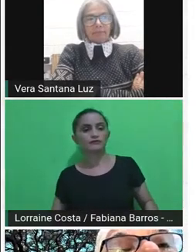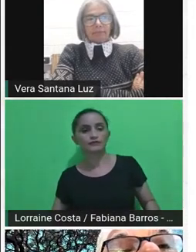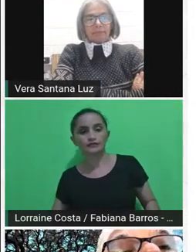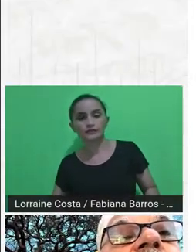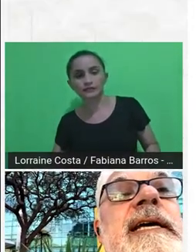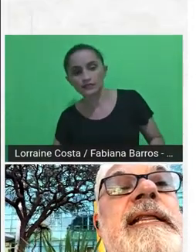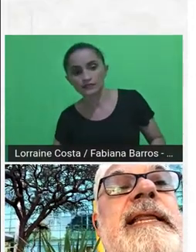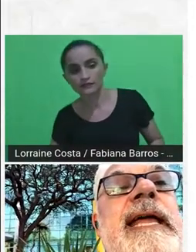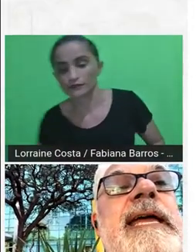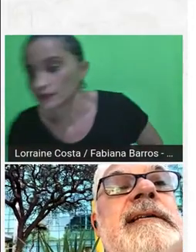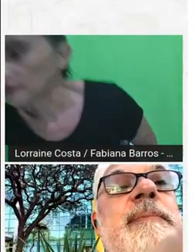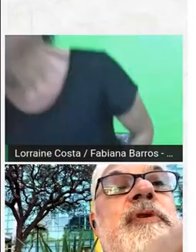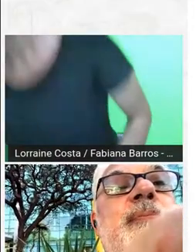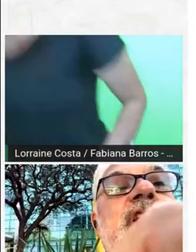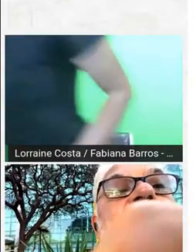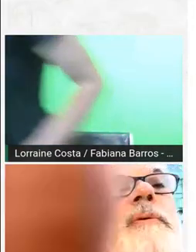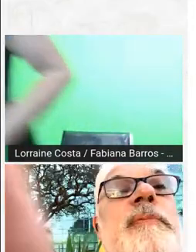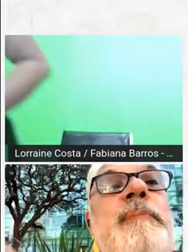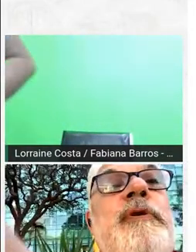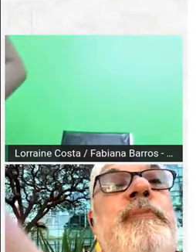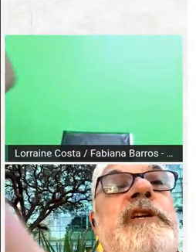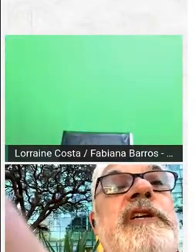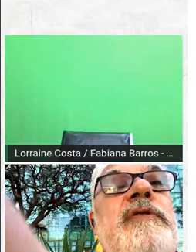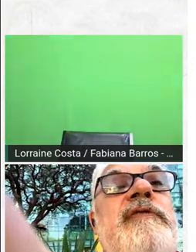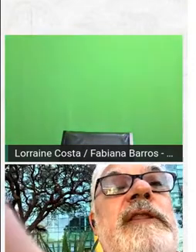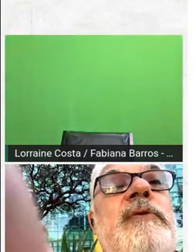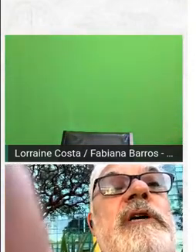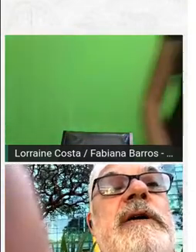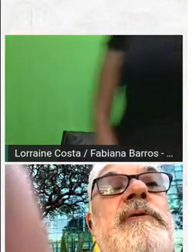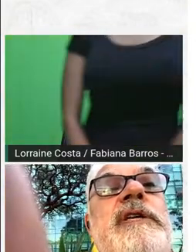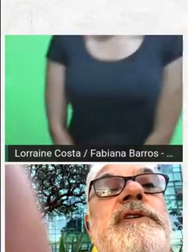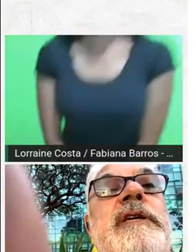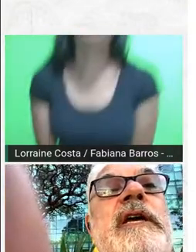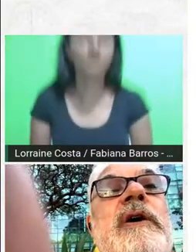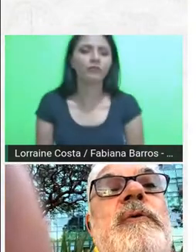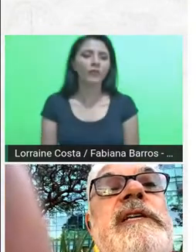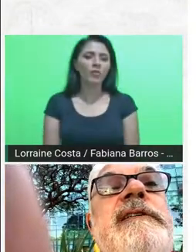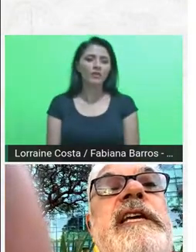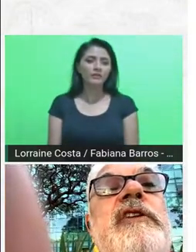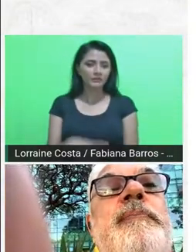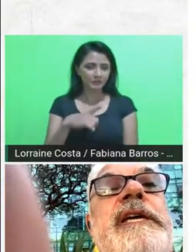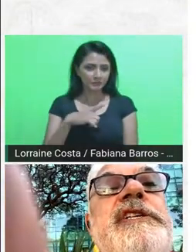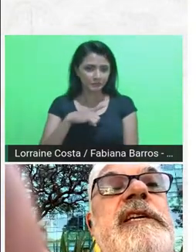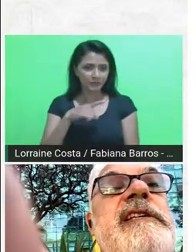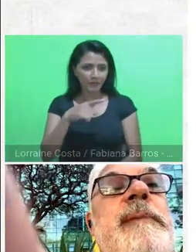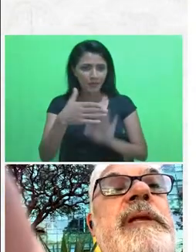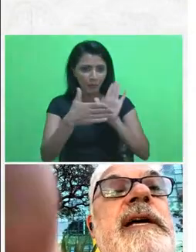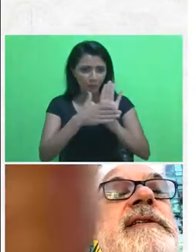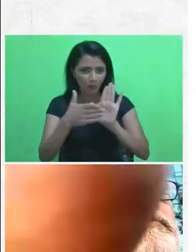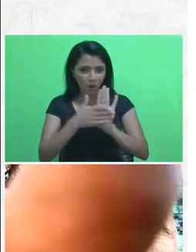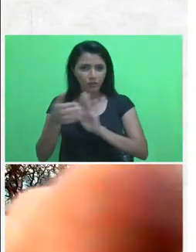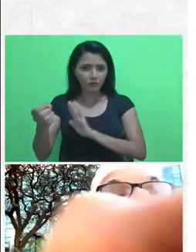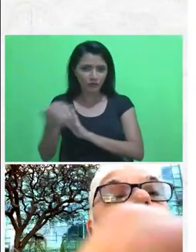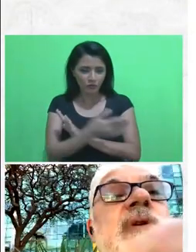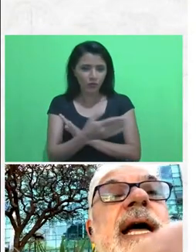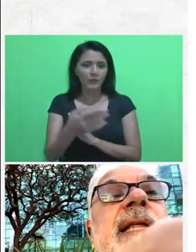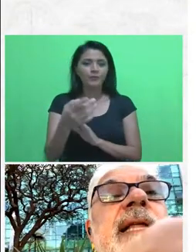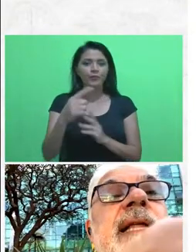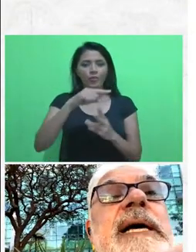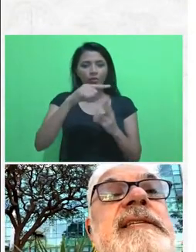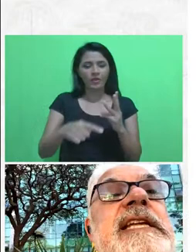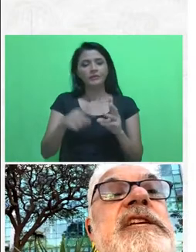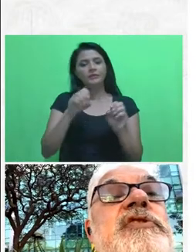Então, a gente tem essa proposta como uma proposta inovadora, onde o ensino, pesquisa e aplicação estão